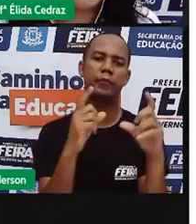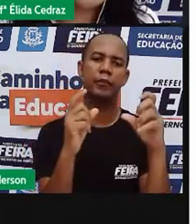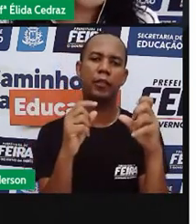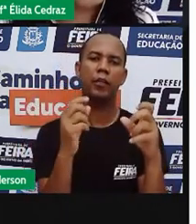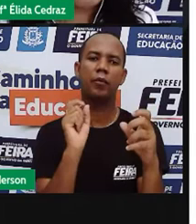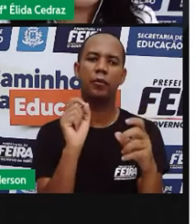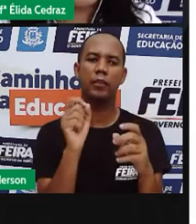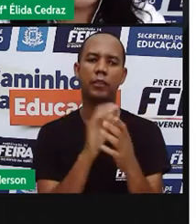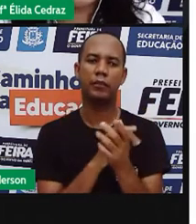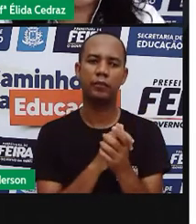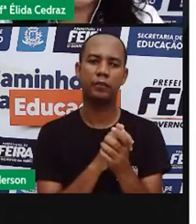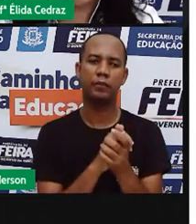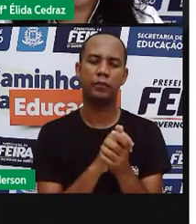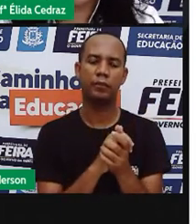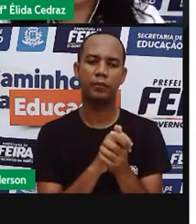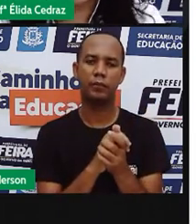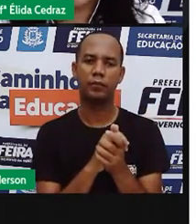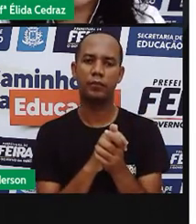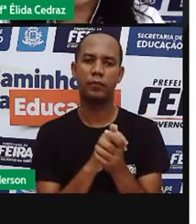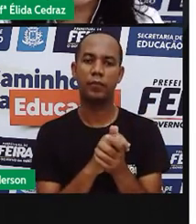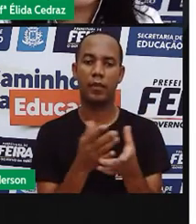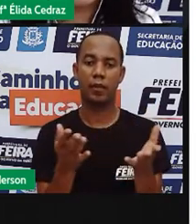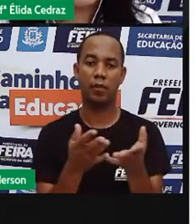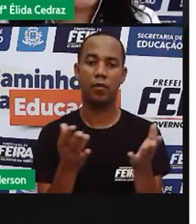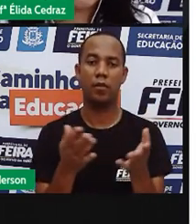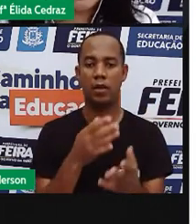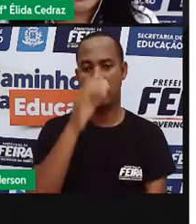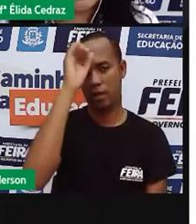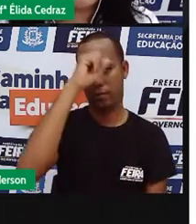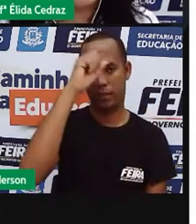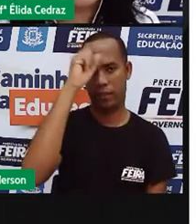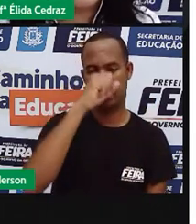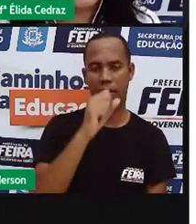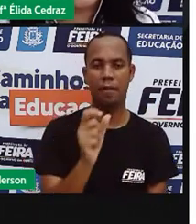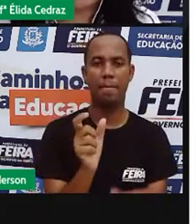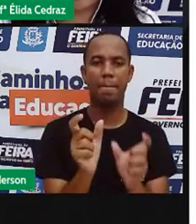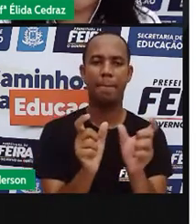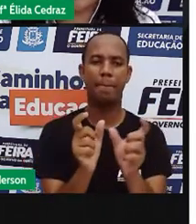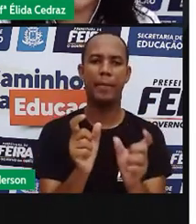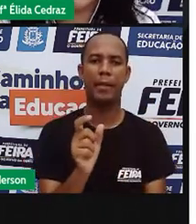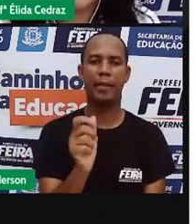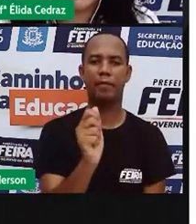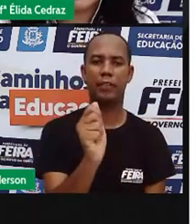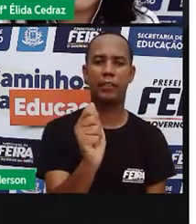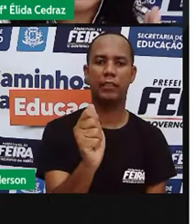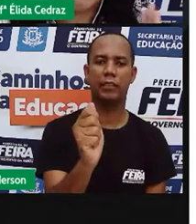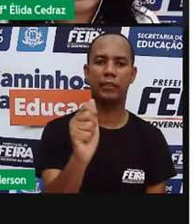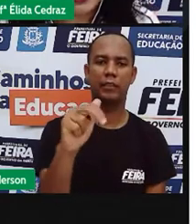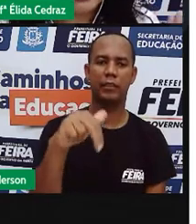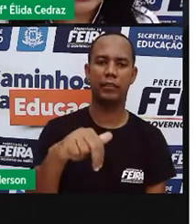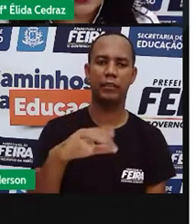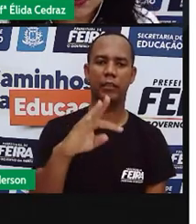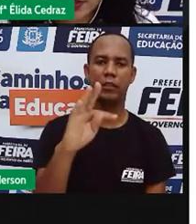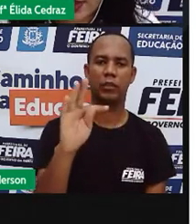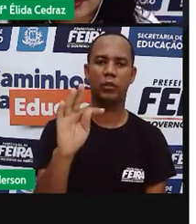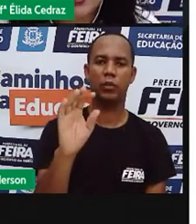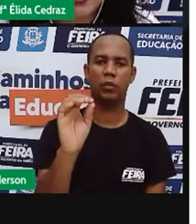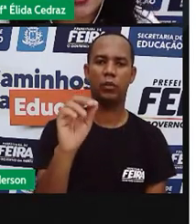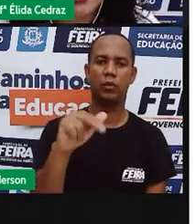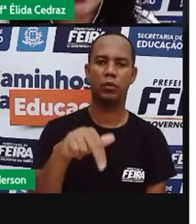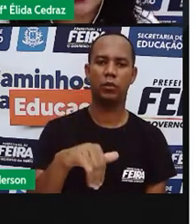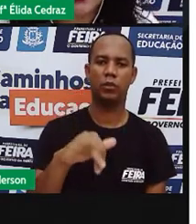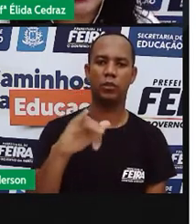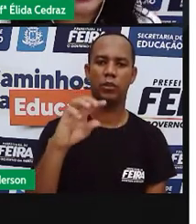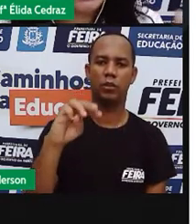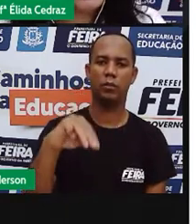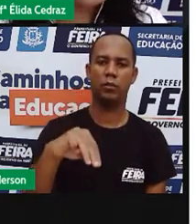Lembrando que nós vamos agora trabalhar com o antônimo, são palavras opostas, que têm significados contrários.